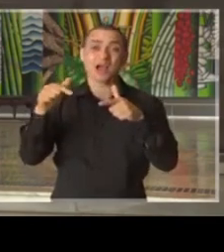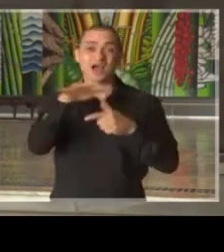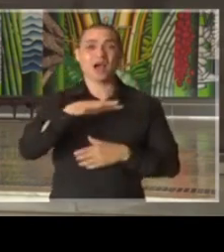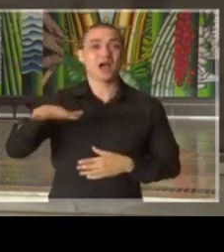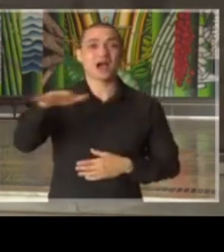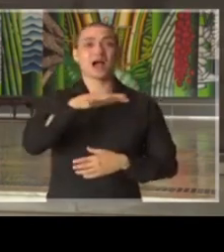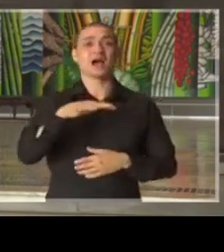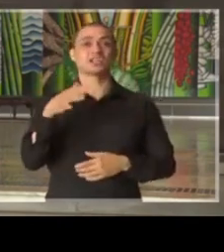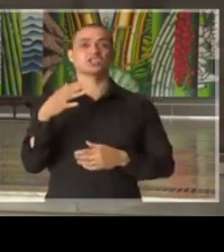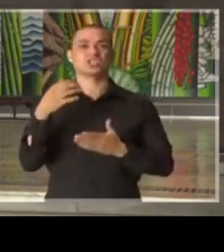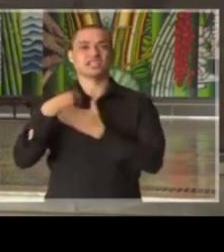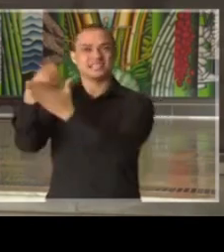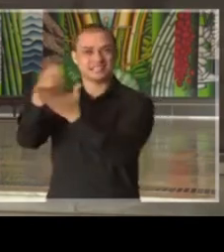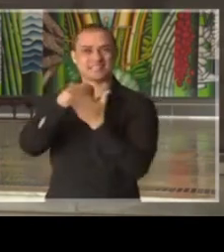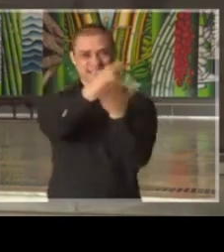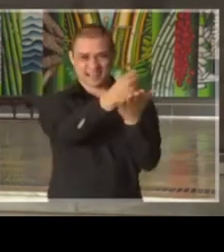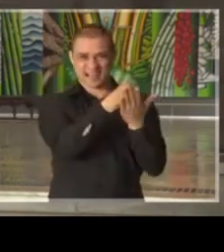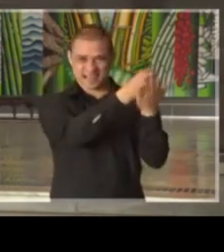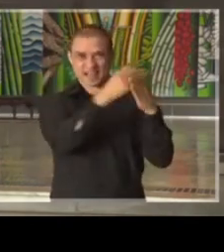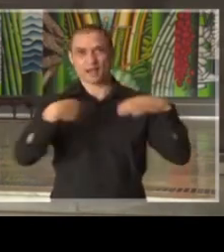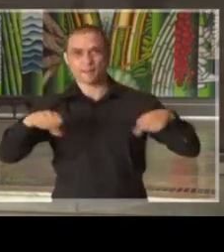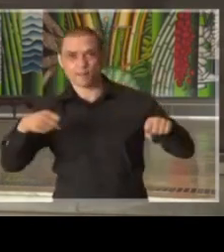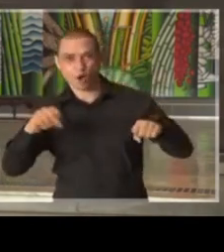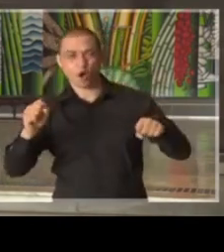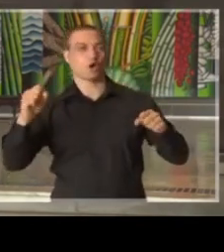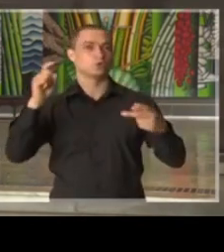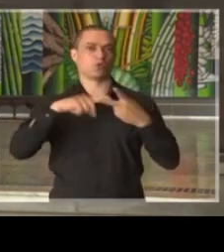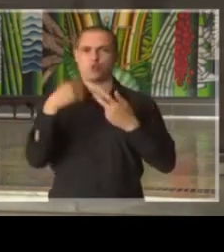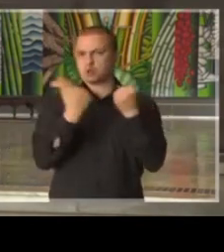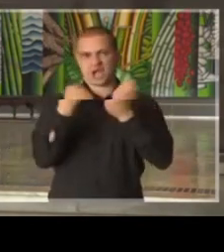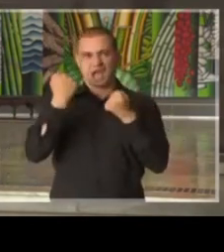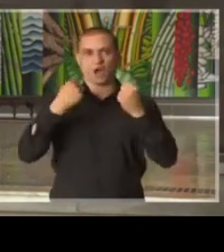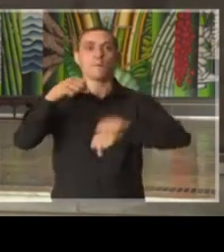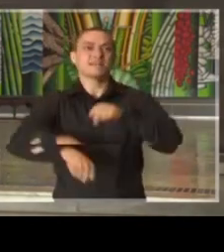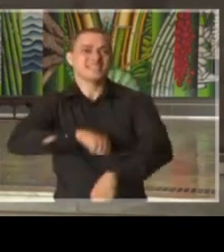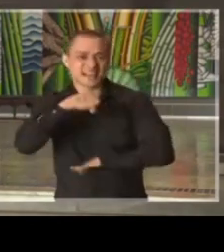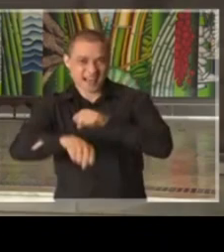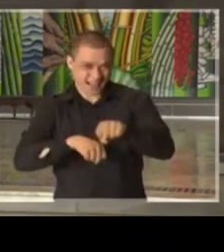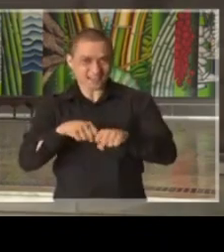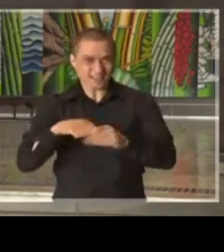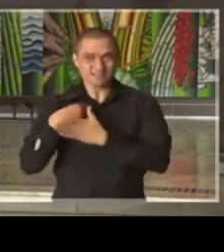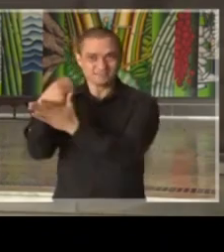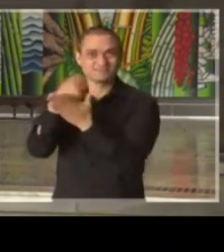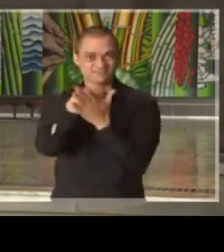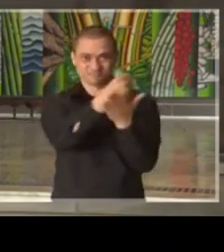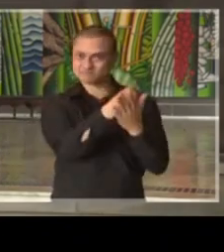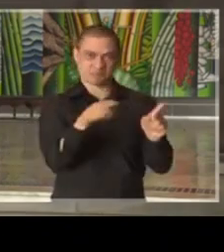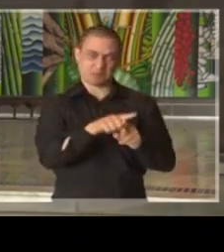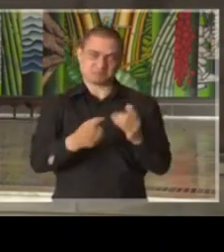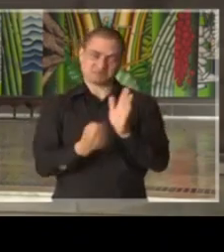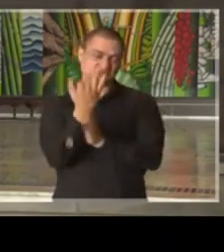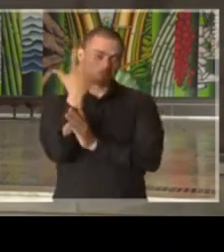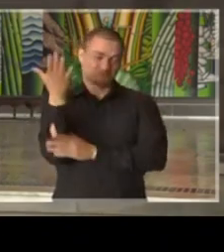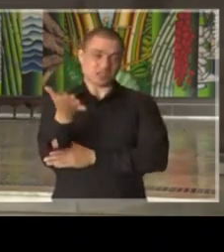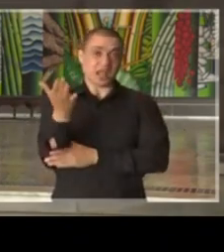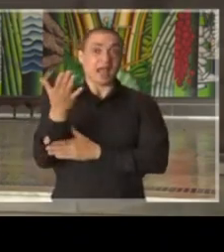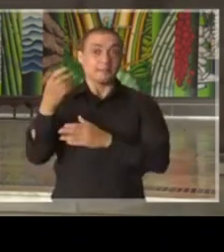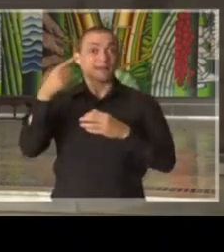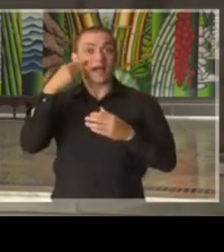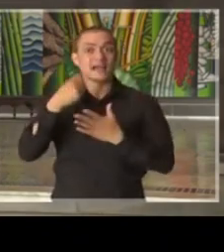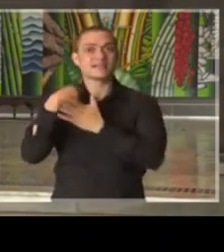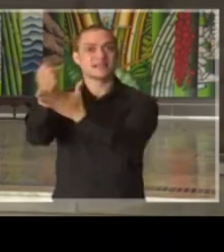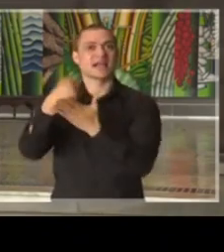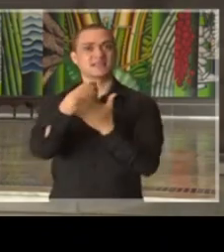serviços de entrega e delivery com motocicletas e bicicletas e outros meios de transporte